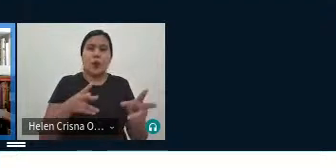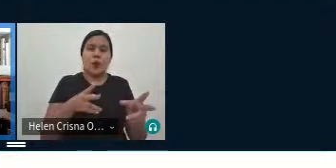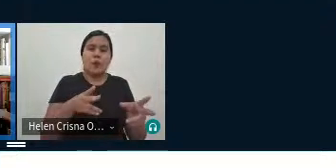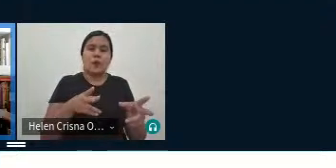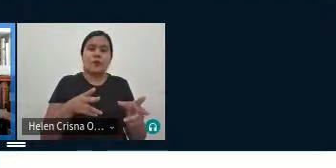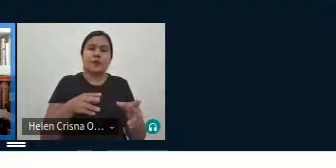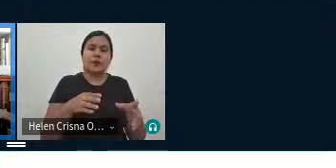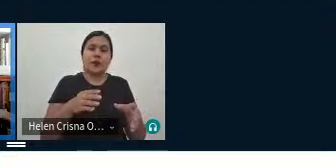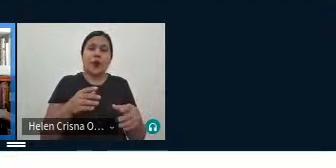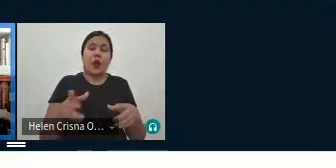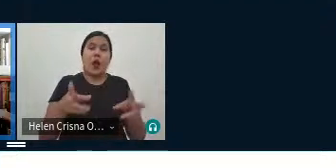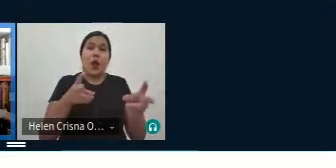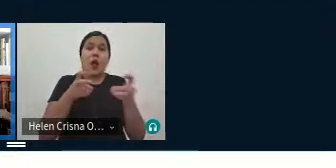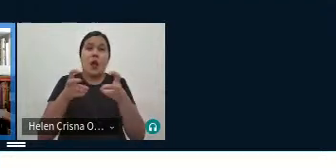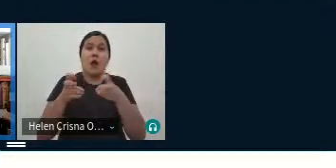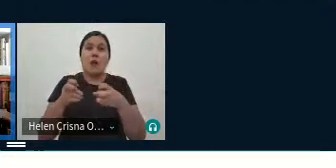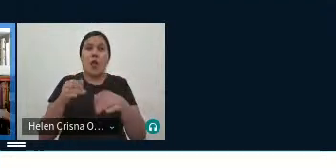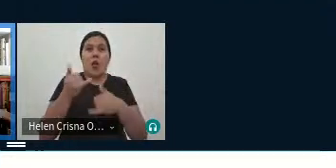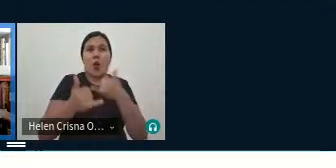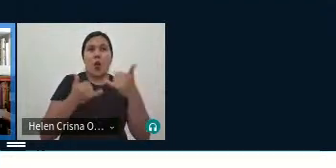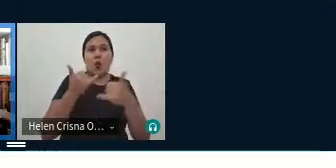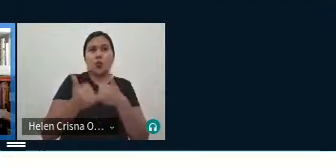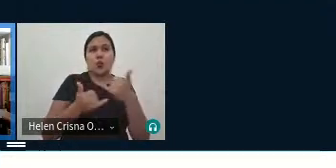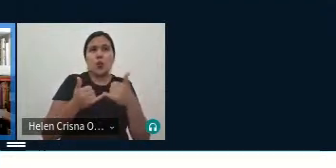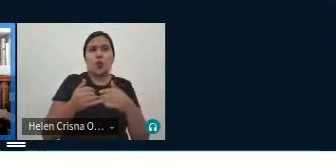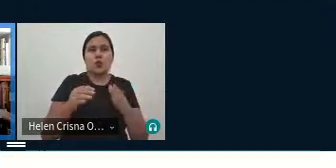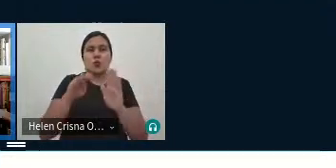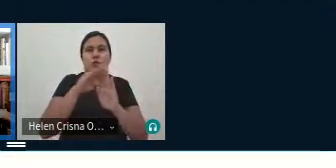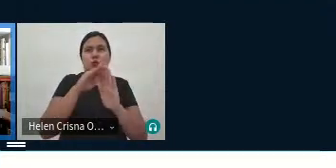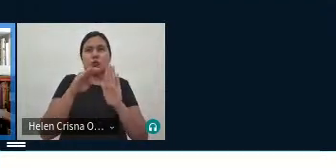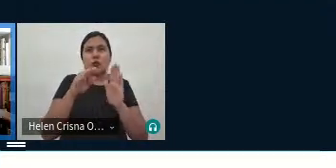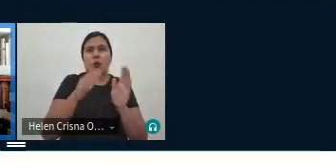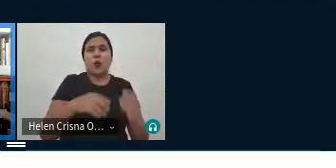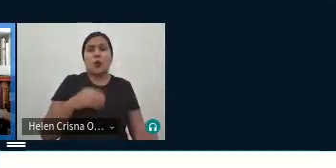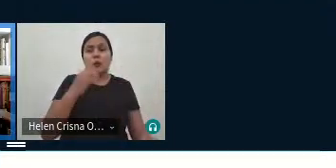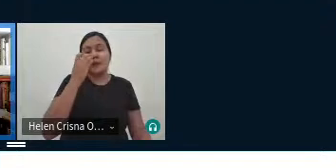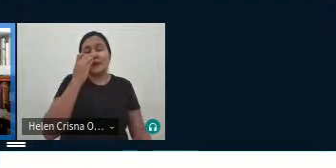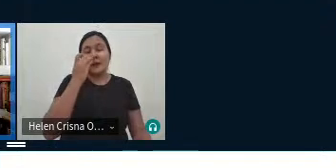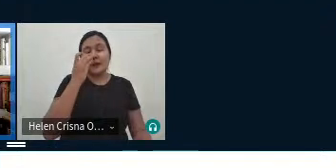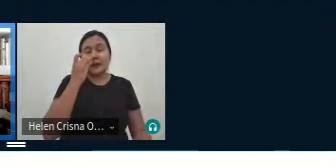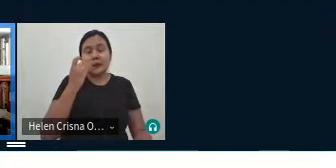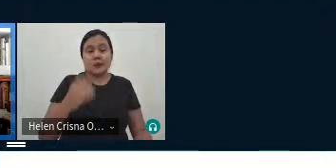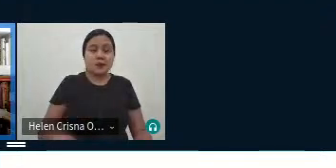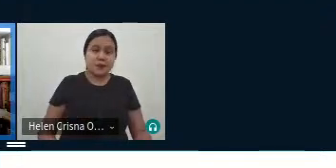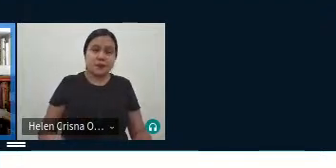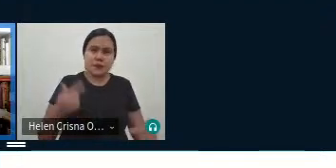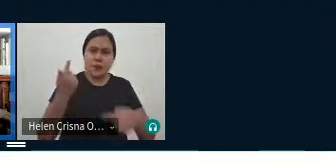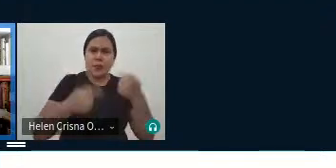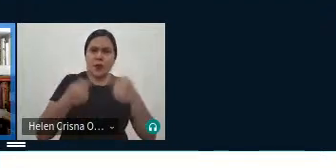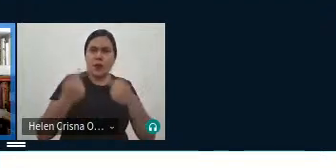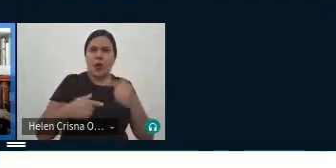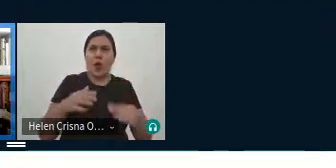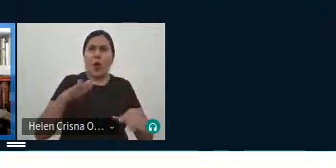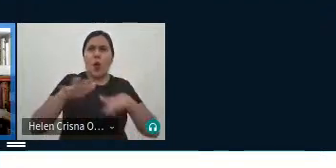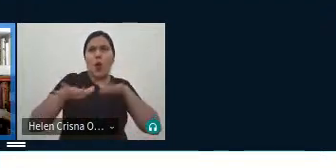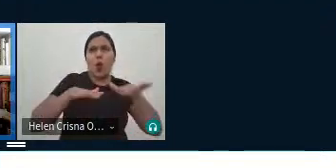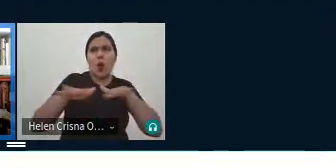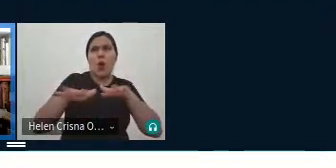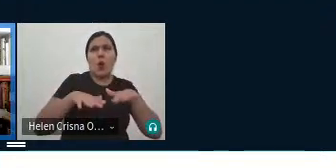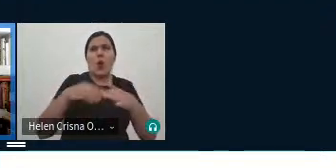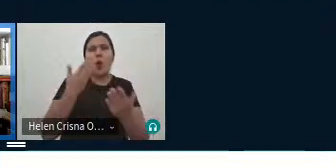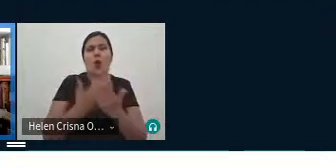nós passamos a perceber que é um jogo de sobreposições né que são discutidos lá né nos movimentos nos